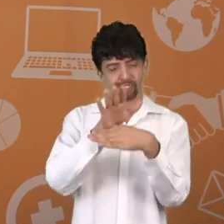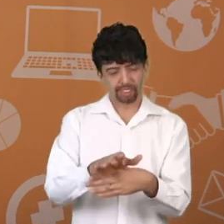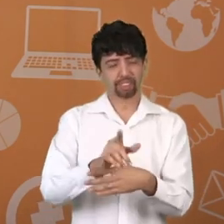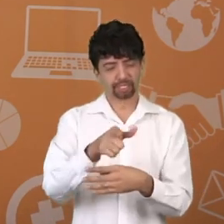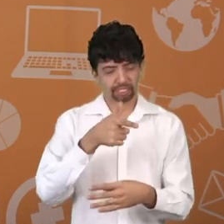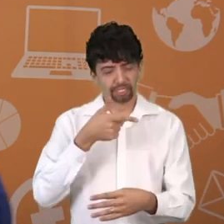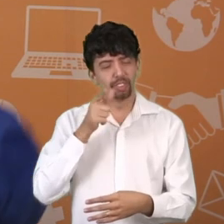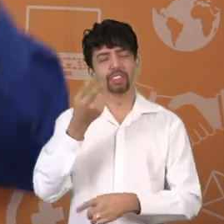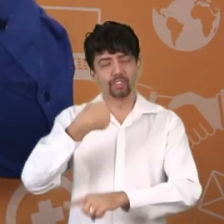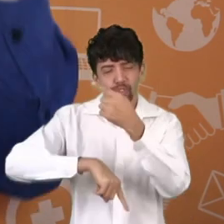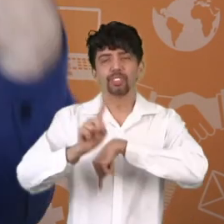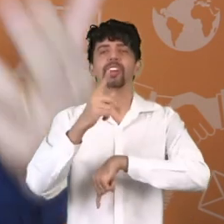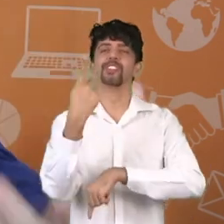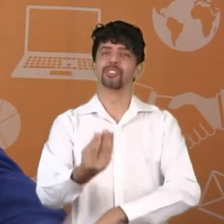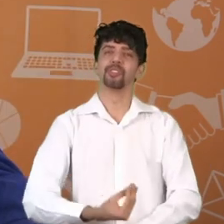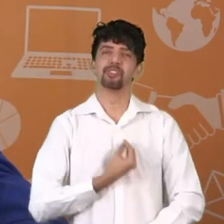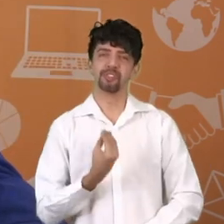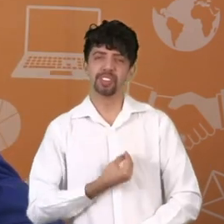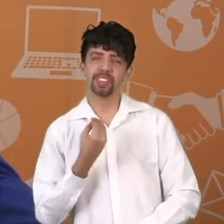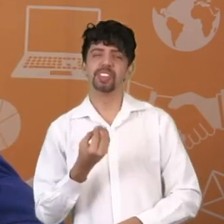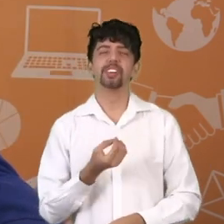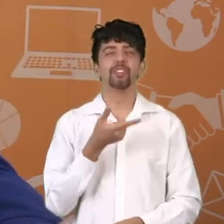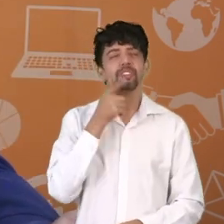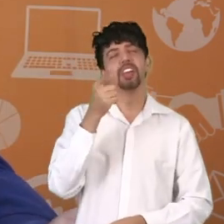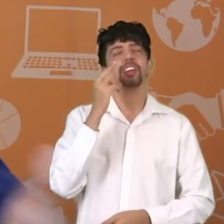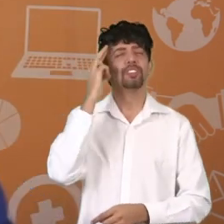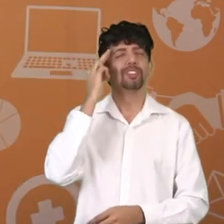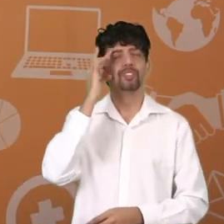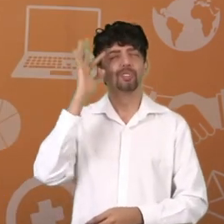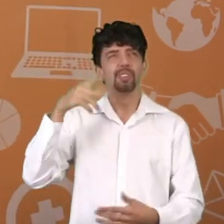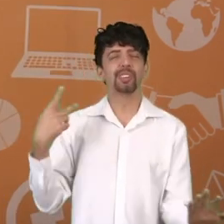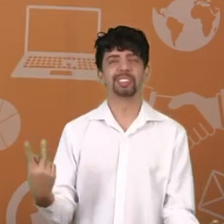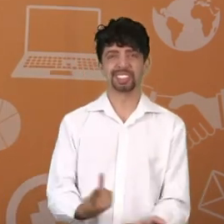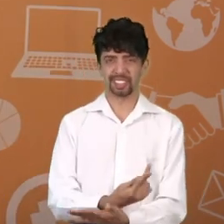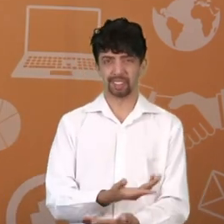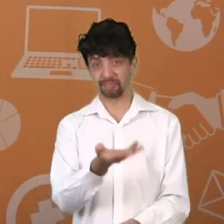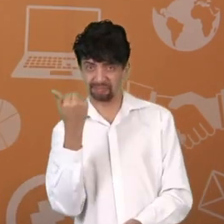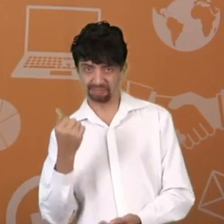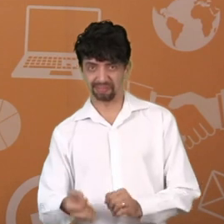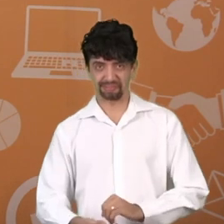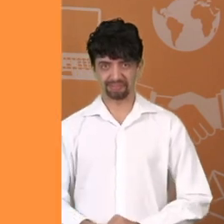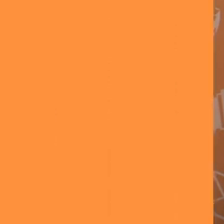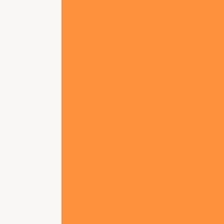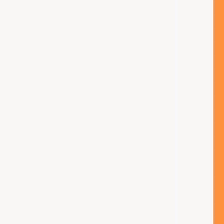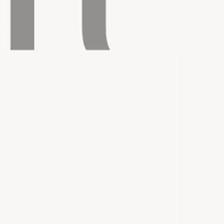vida. Você terá muitos outros prazeres e desejos sendo realizados. Vamos a eles?